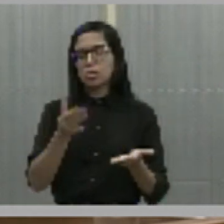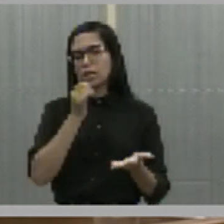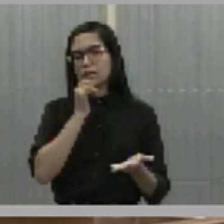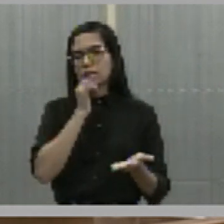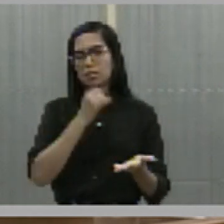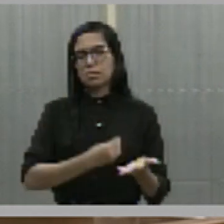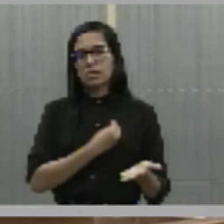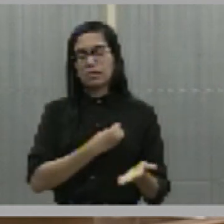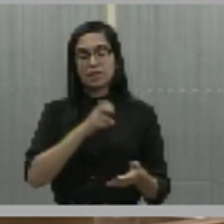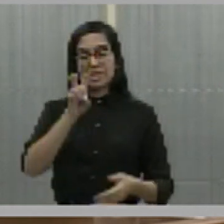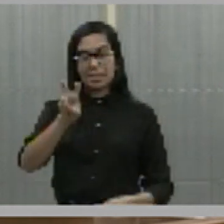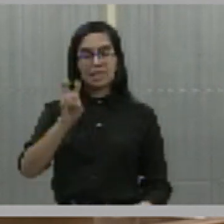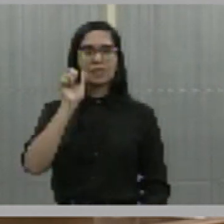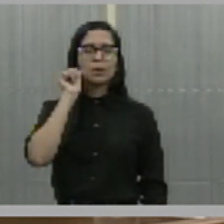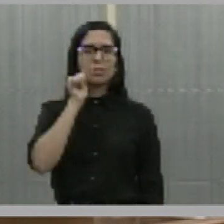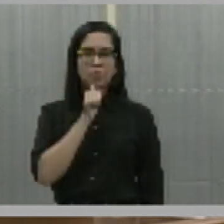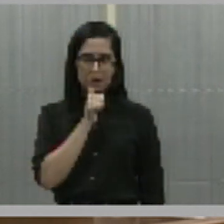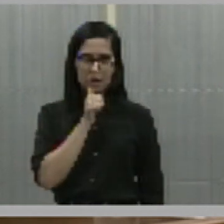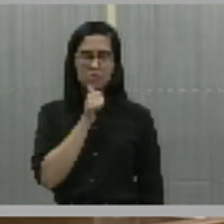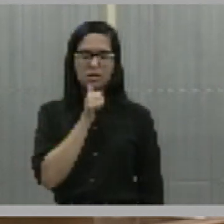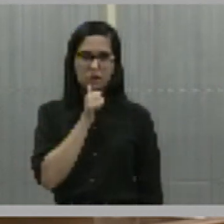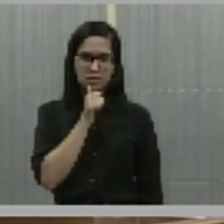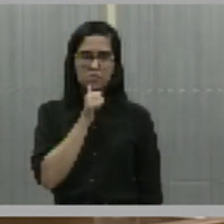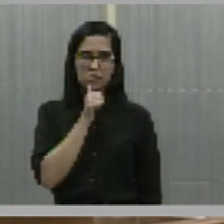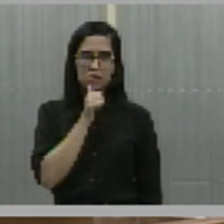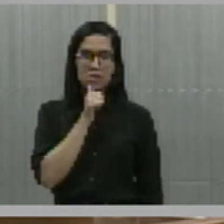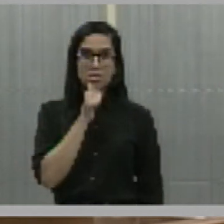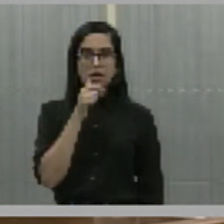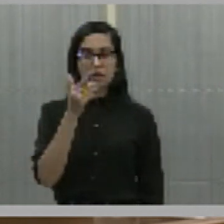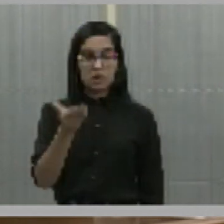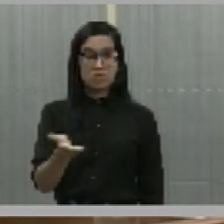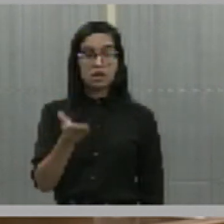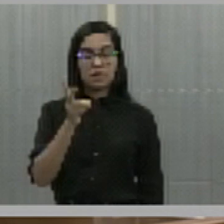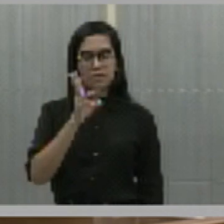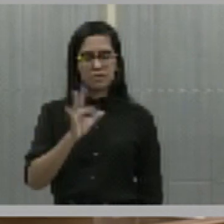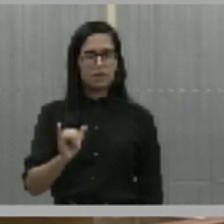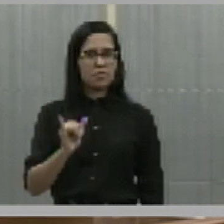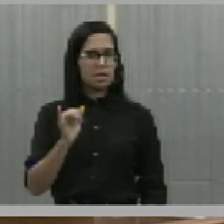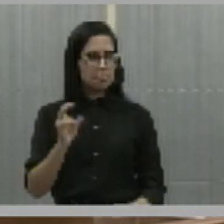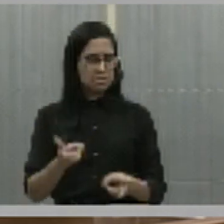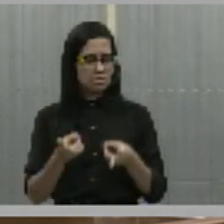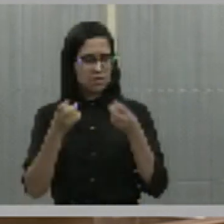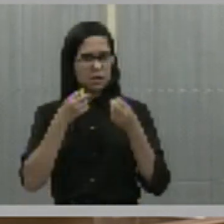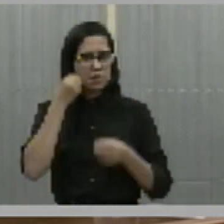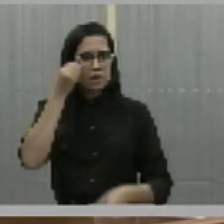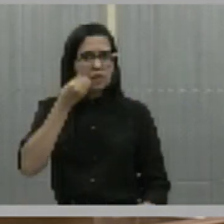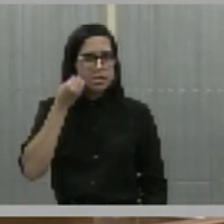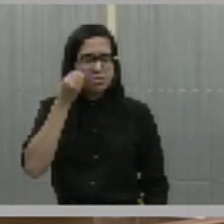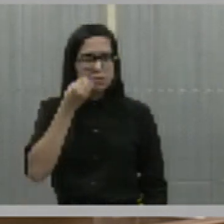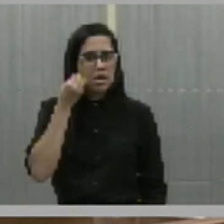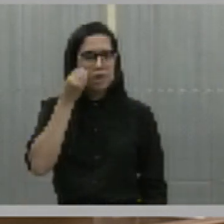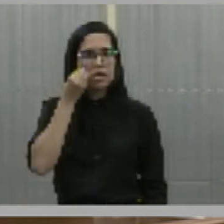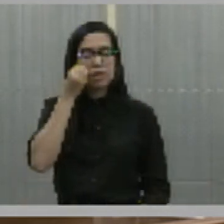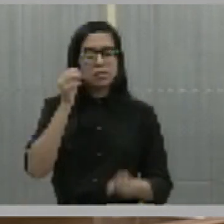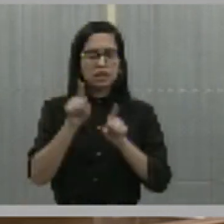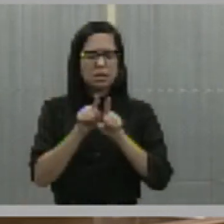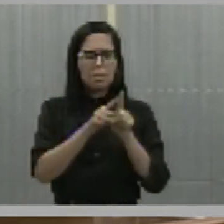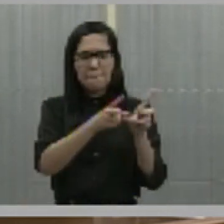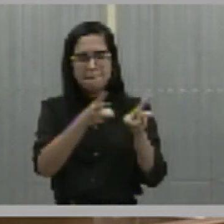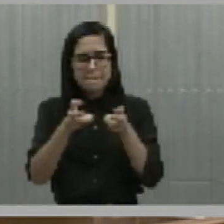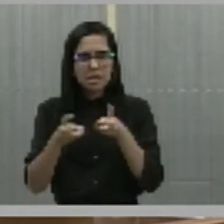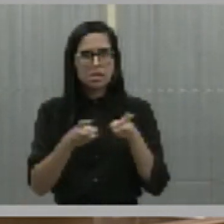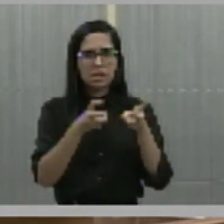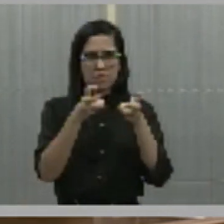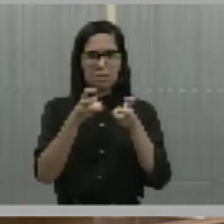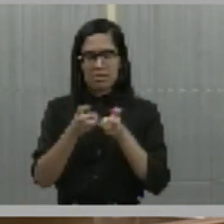vida de cinco mulheres, que você vai ouvir as suas vivências e enxergar nelas